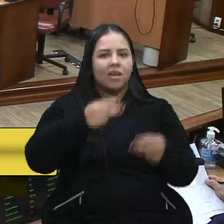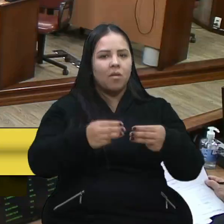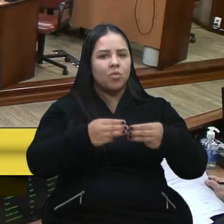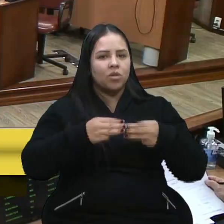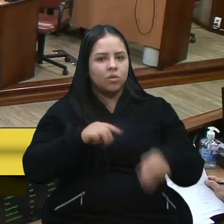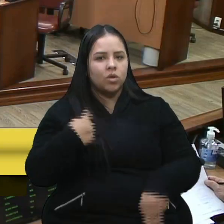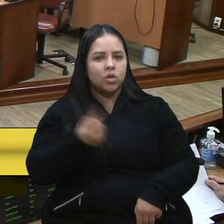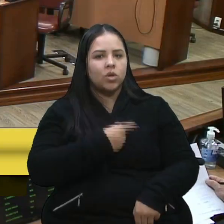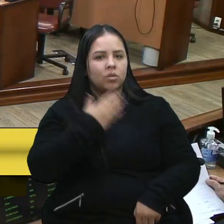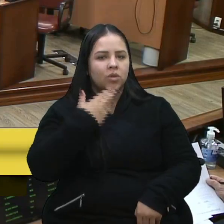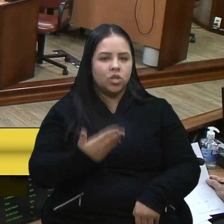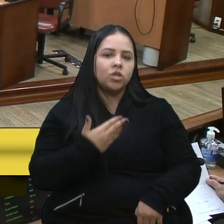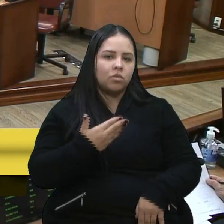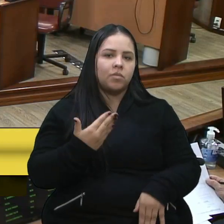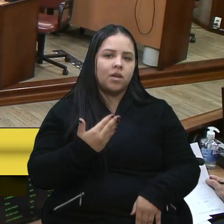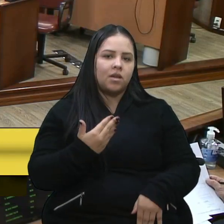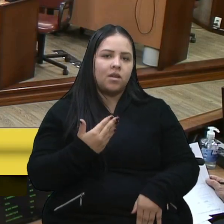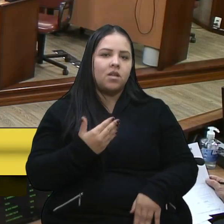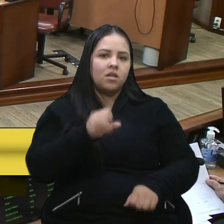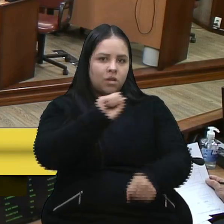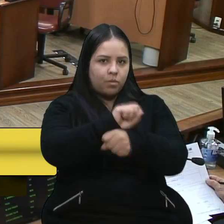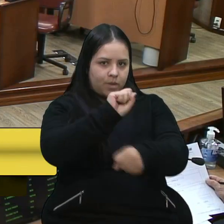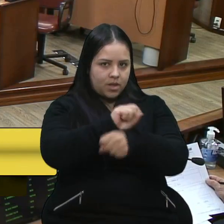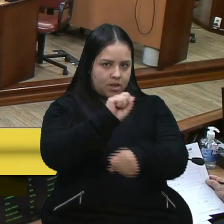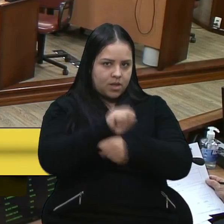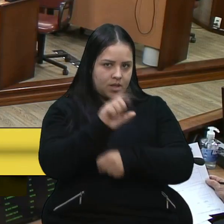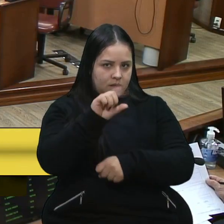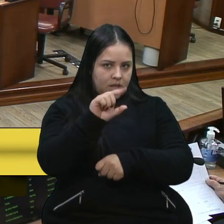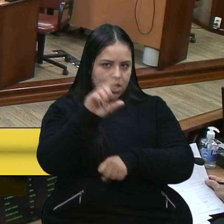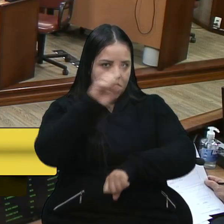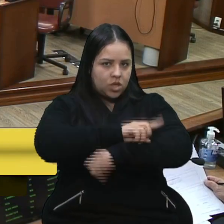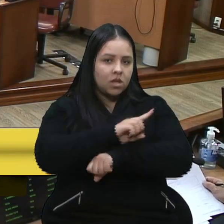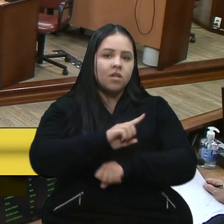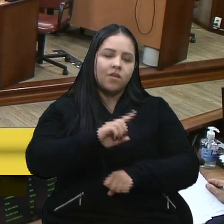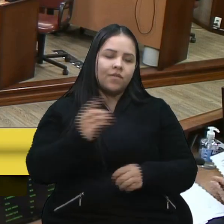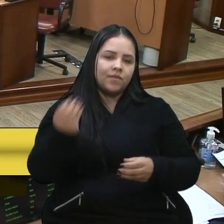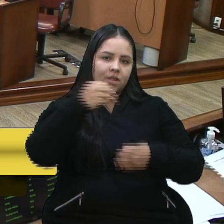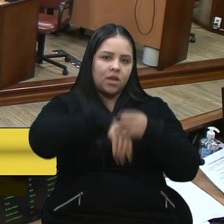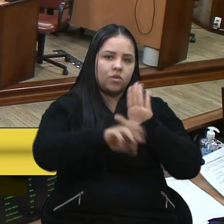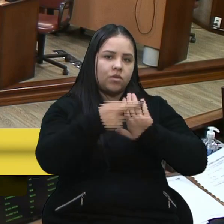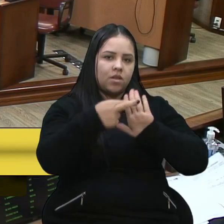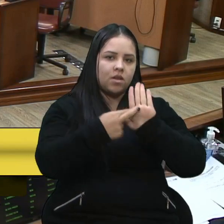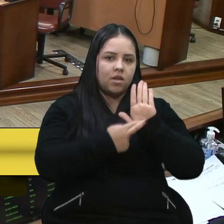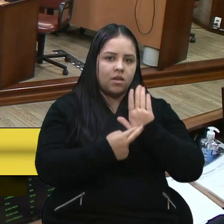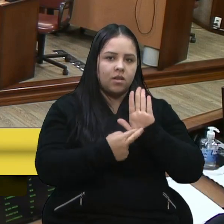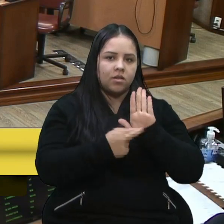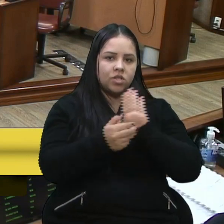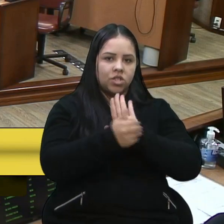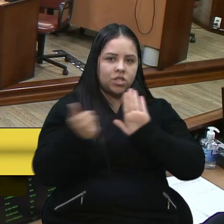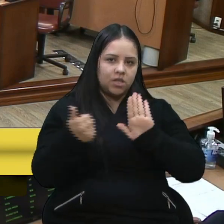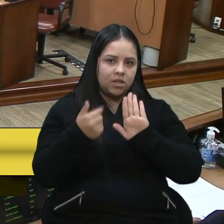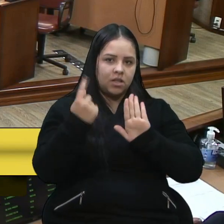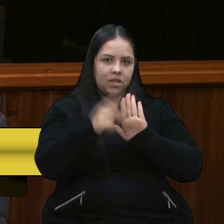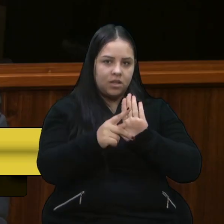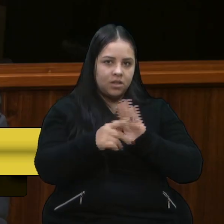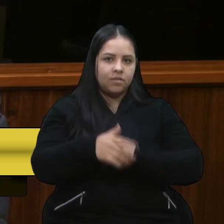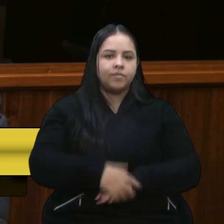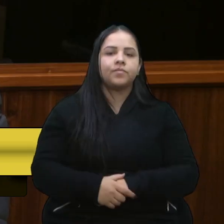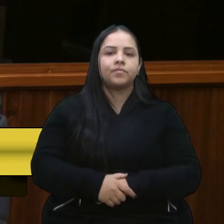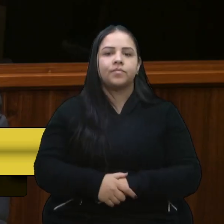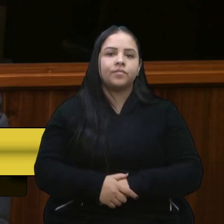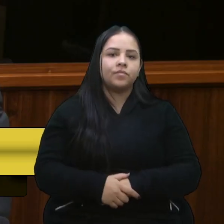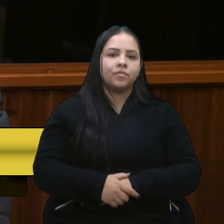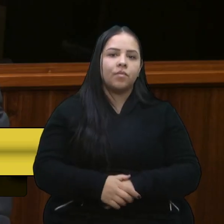Estamos pedindo um adiamento e depois, posteriormente, vamos fazer dentro do regimento a retirada dela e